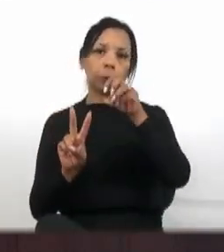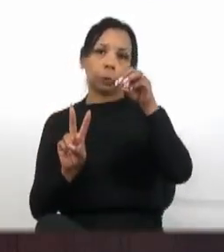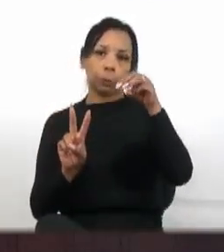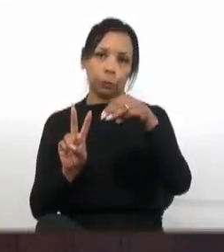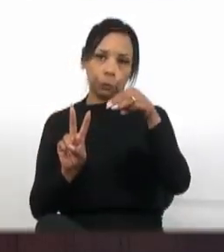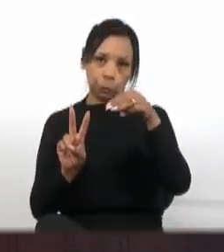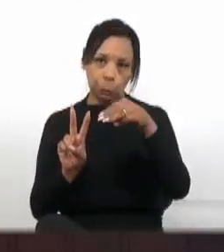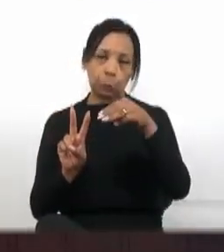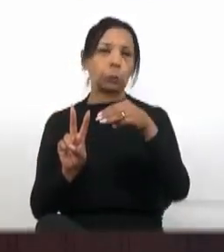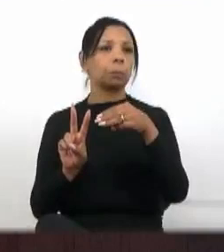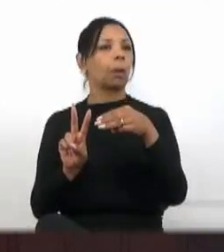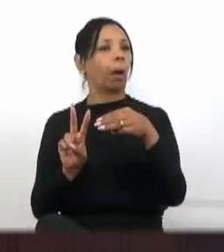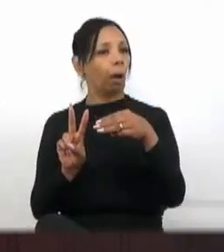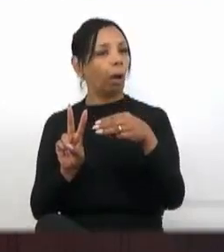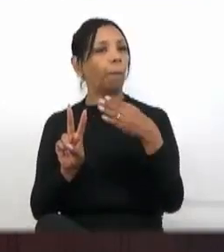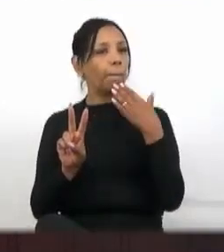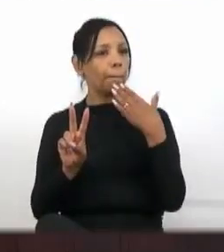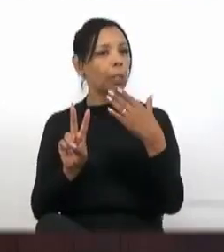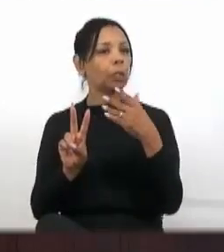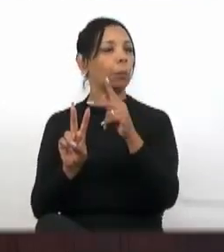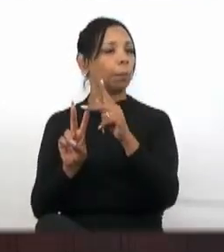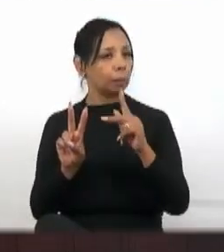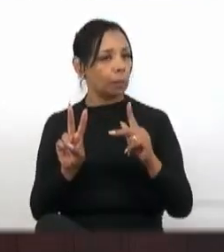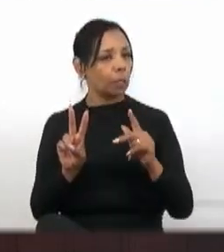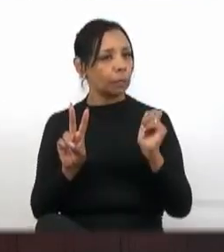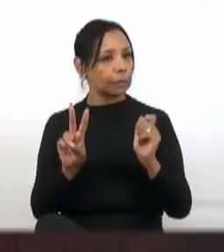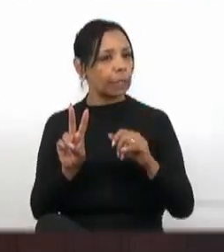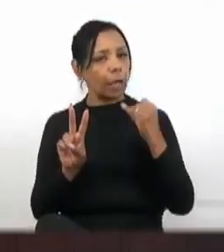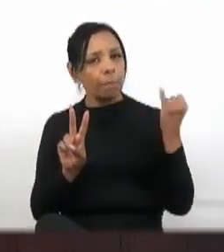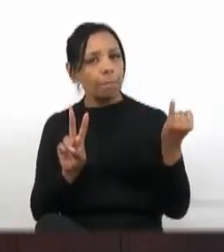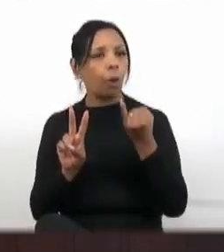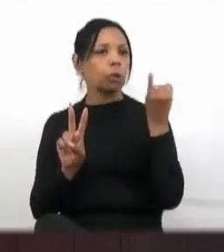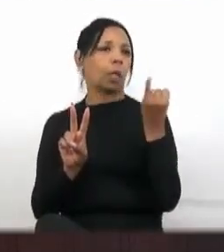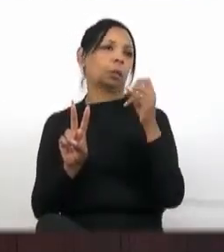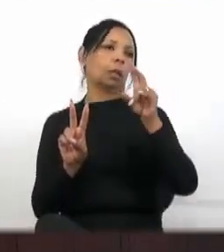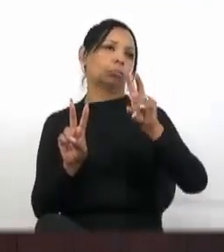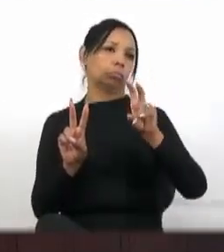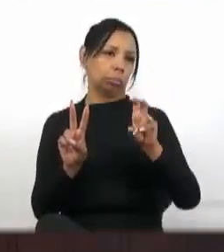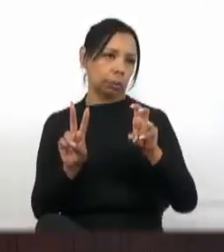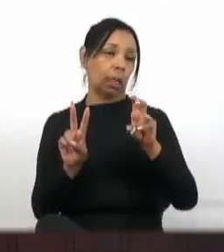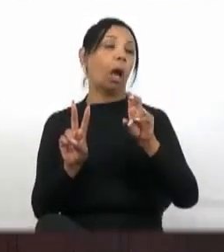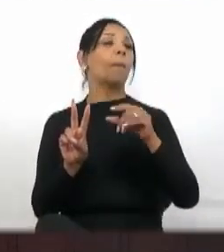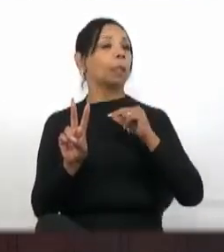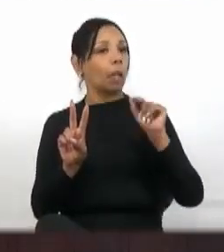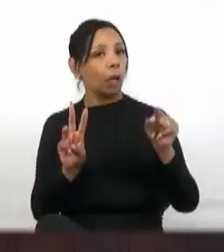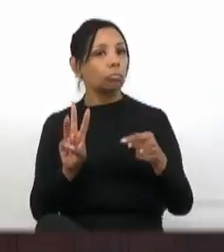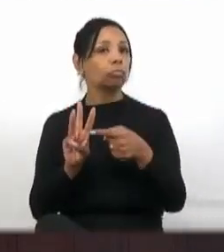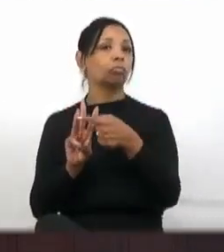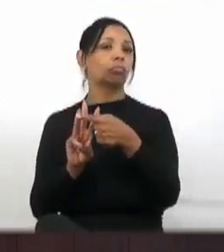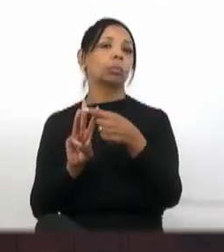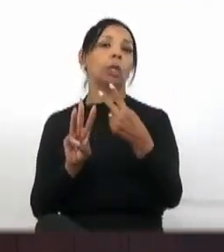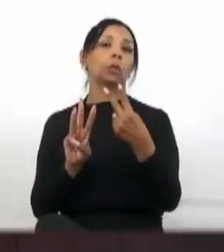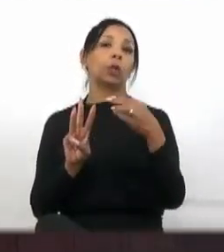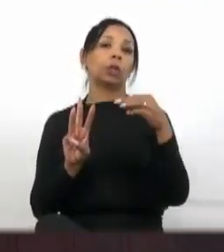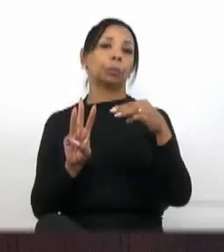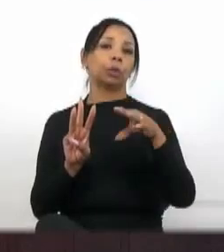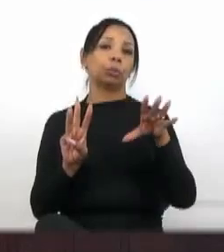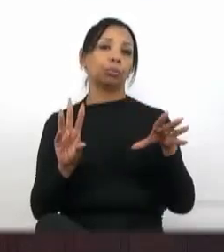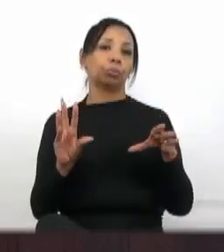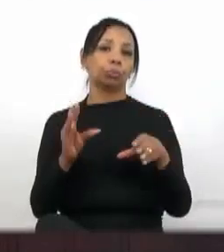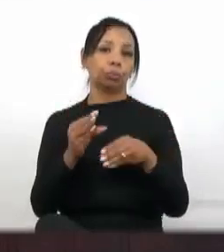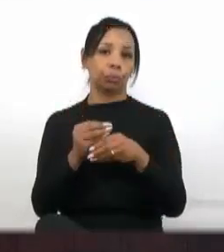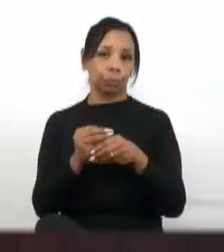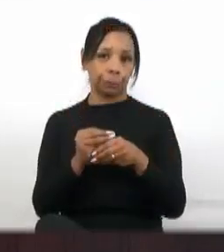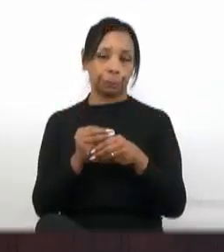a critério da presidência, desde que o assunto seja de relevância municipal. Havendo a parte, o orador inscrito terá direito a mais dois minutos para a conclusão.